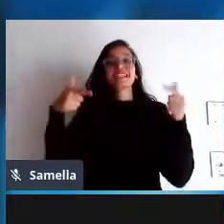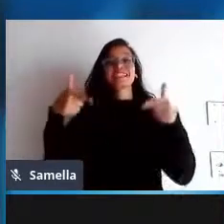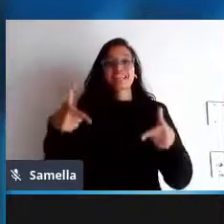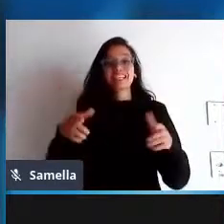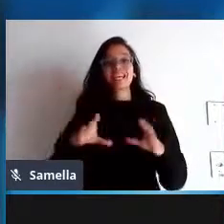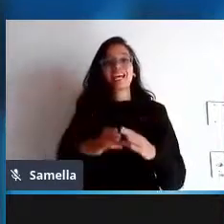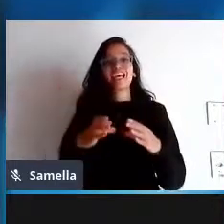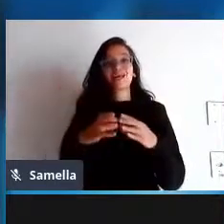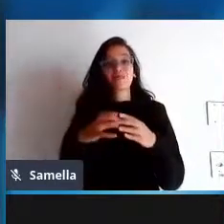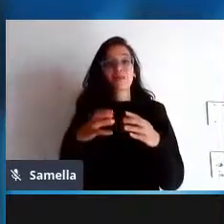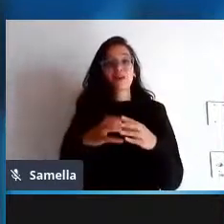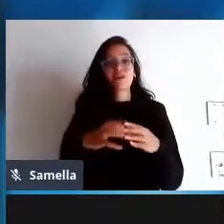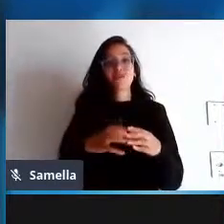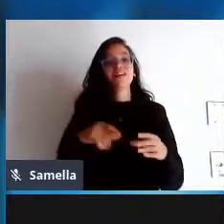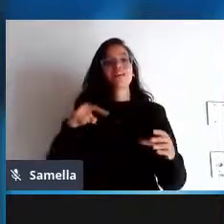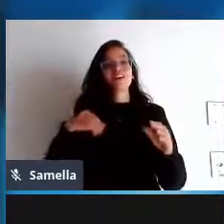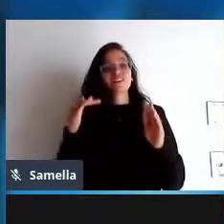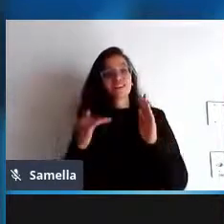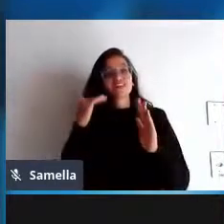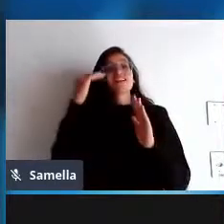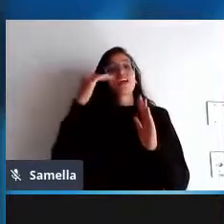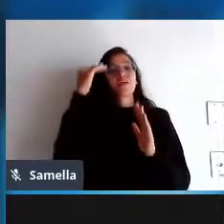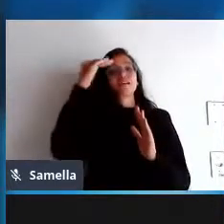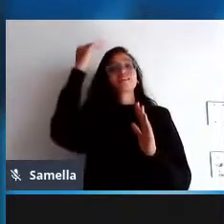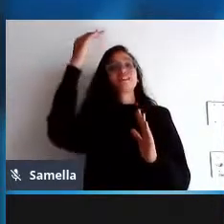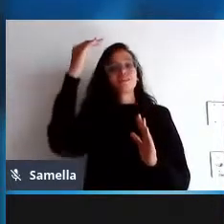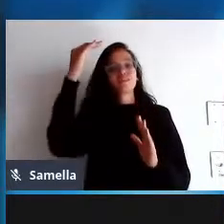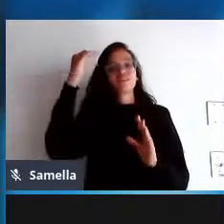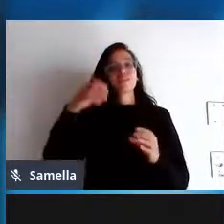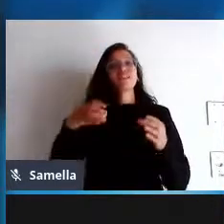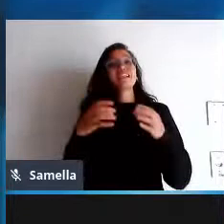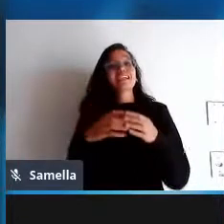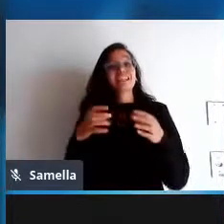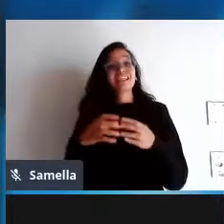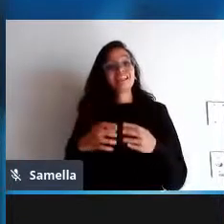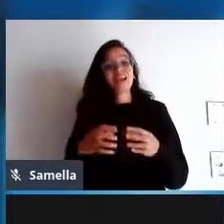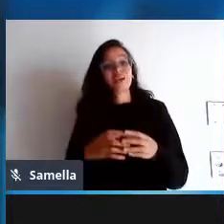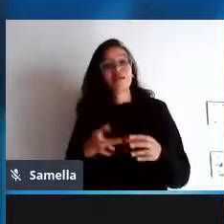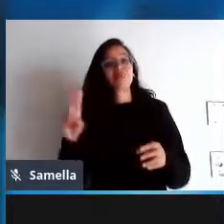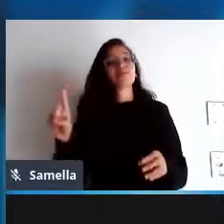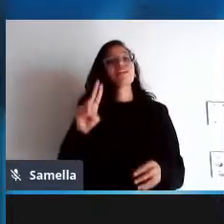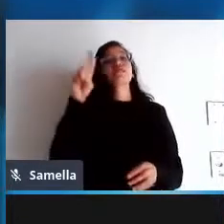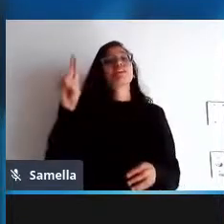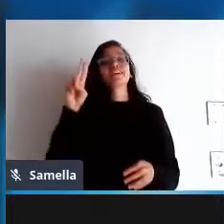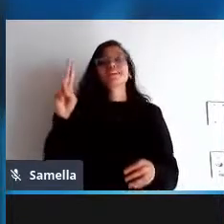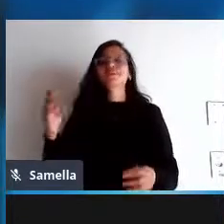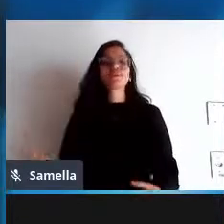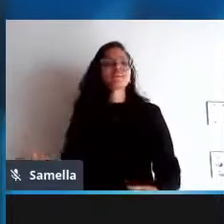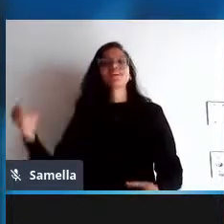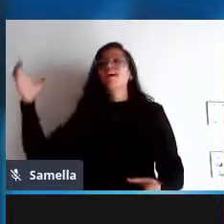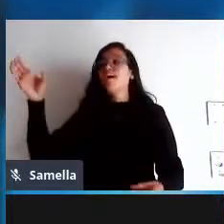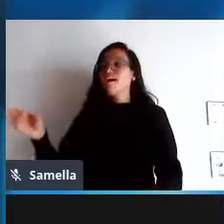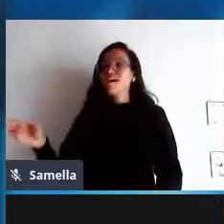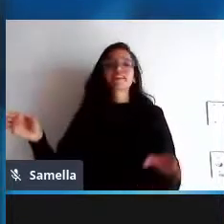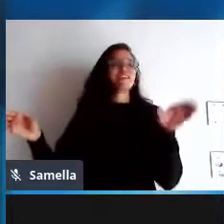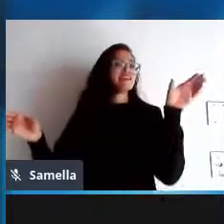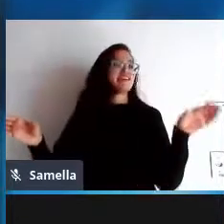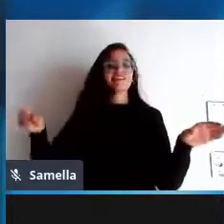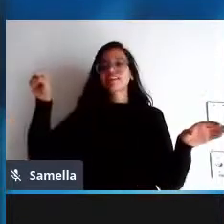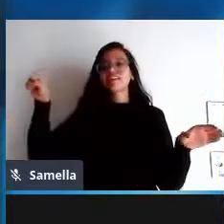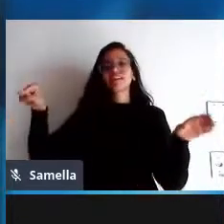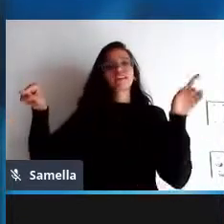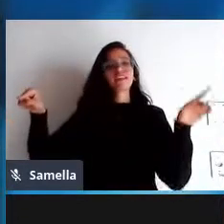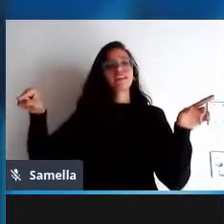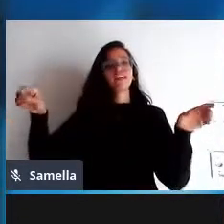desenvolvedores e outra comunidade que é para usuários elas não se conversam às vezes não se bicam às vezes o que uma pessoa fala